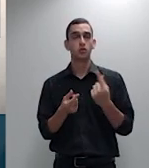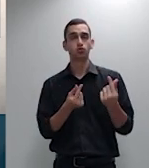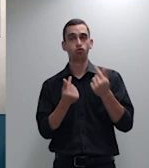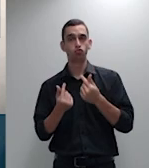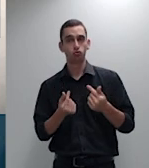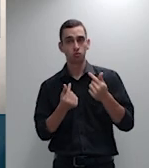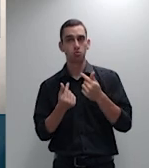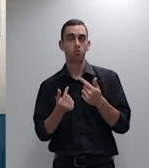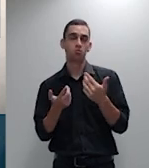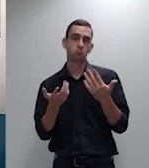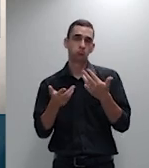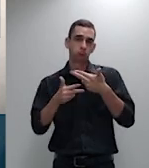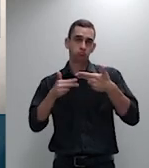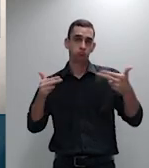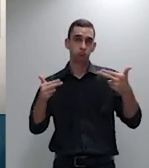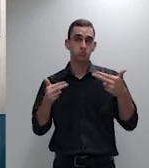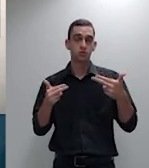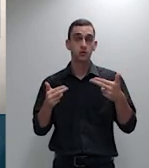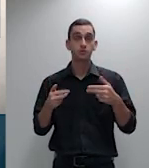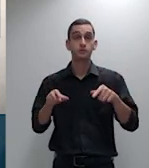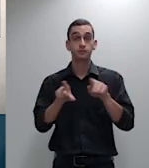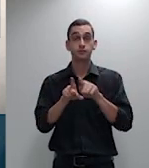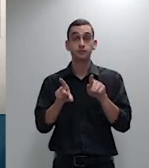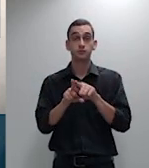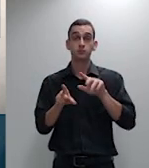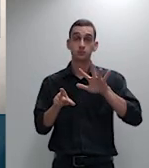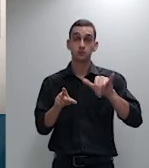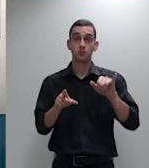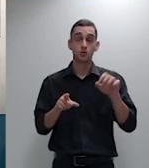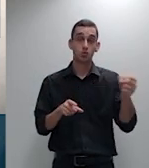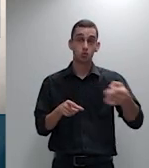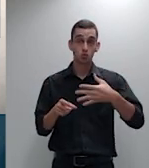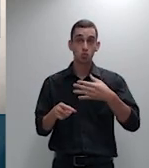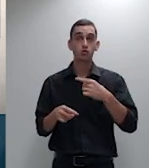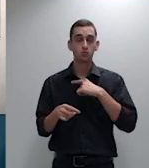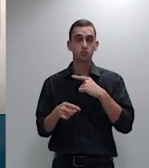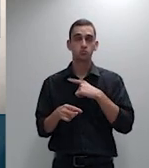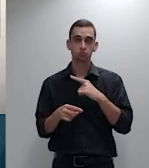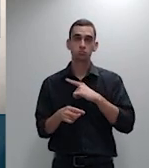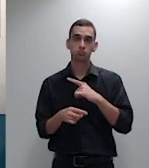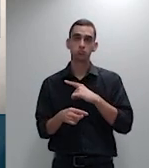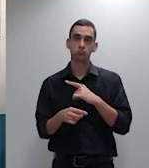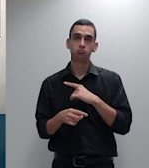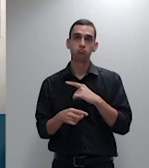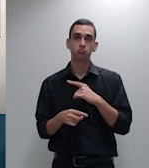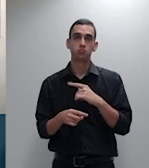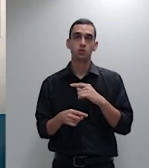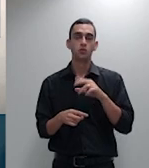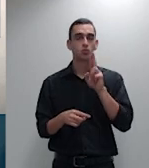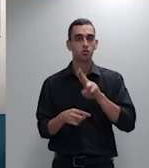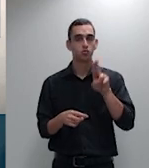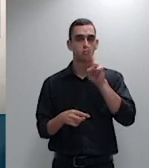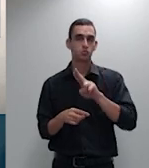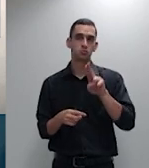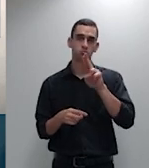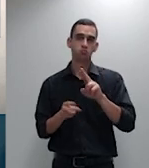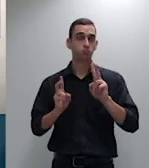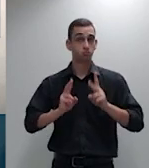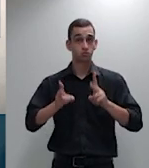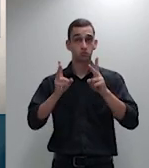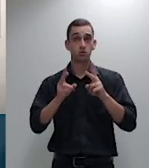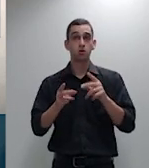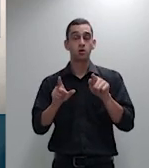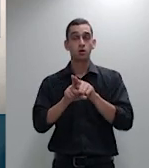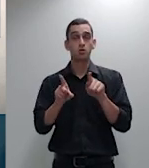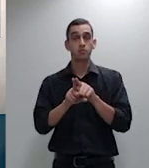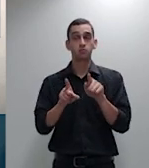sobreoneração dessas faixas para compensar em forma de uma subsidização cruzada faria com que esses jovens não tivessem acesso a esse mercado